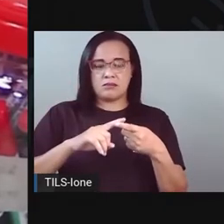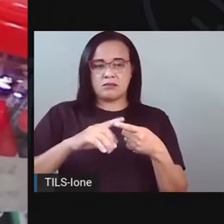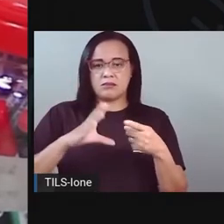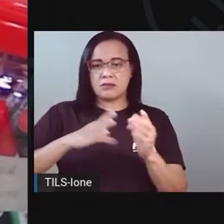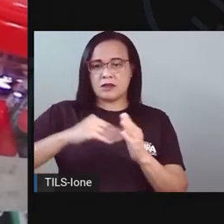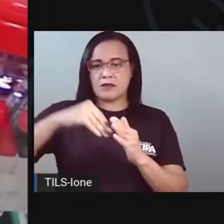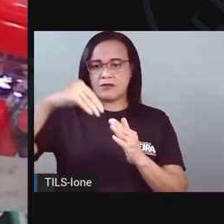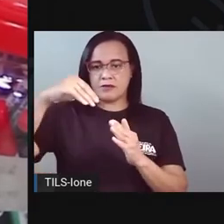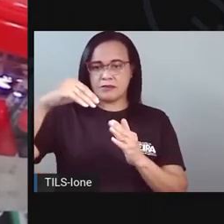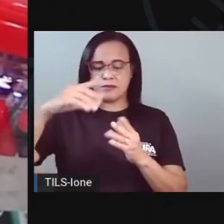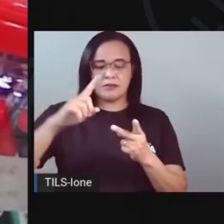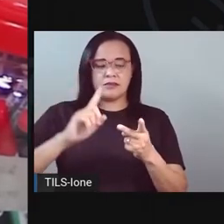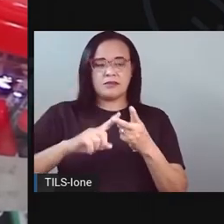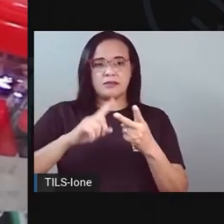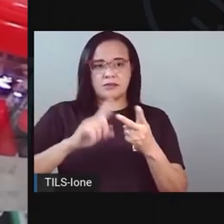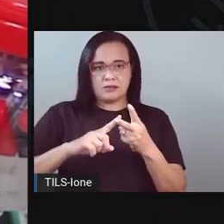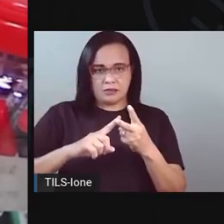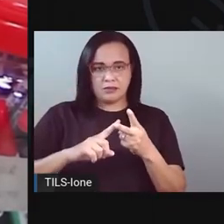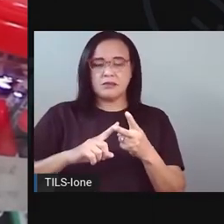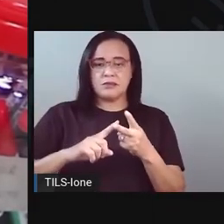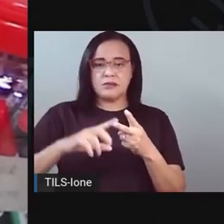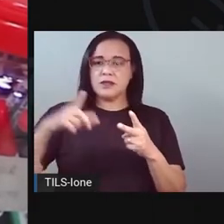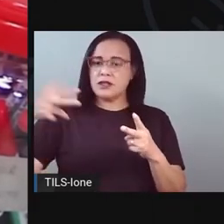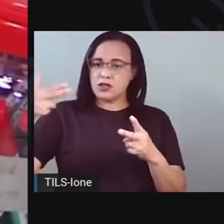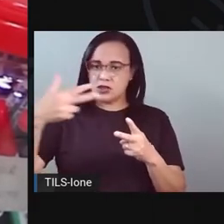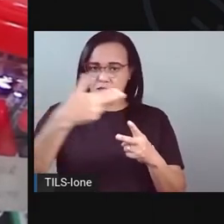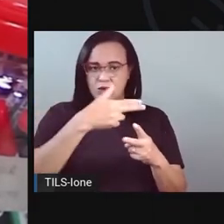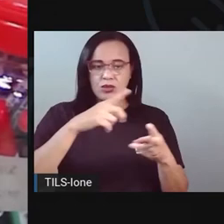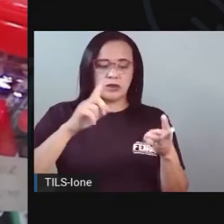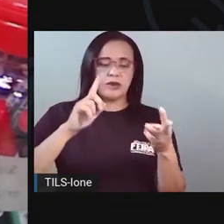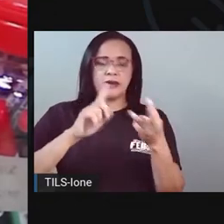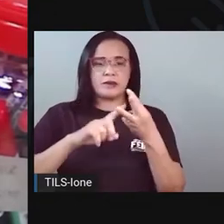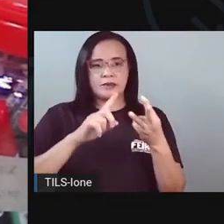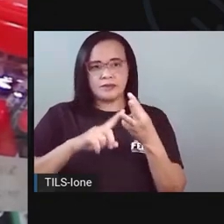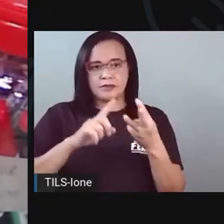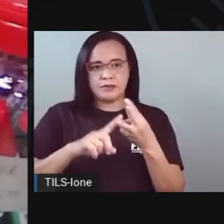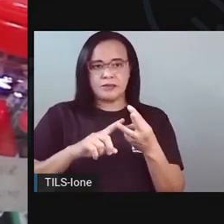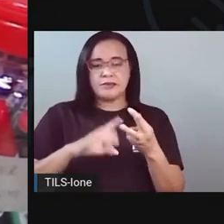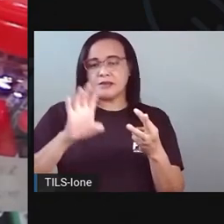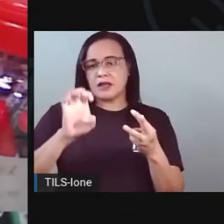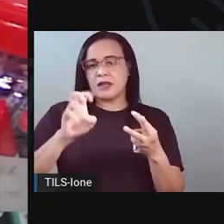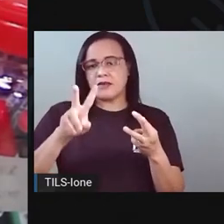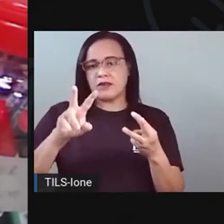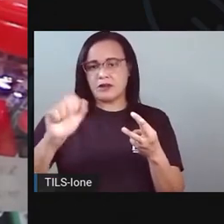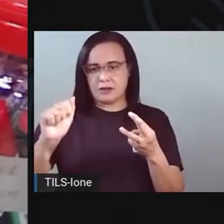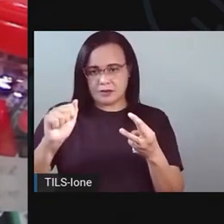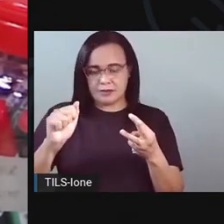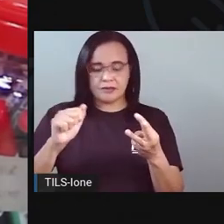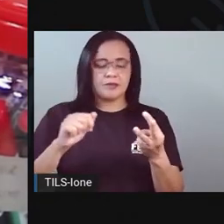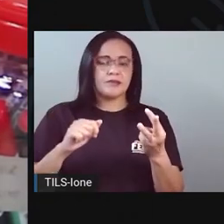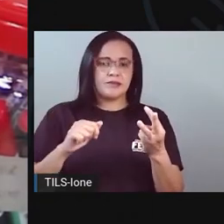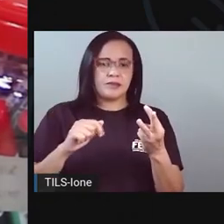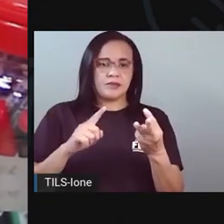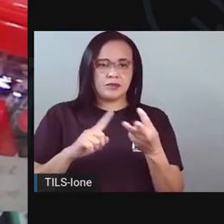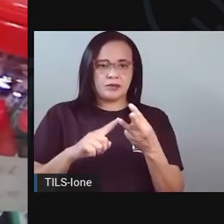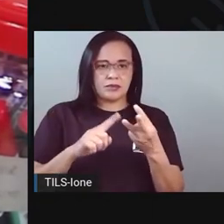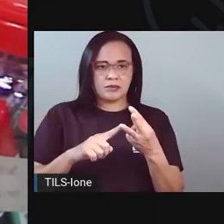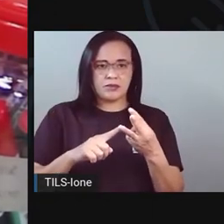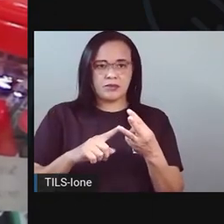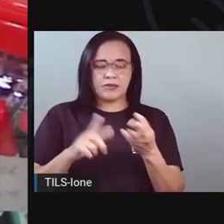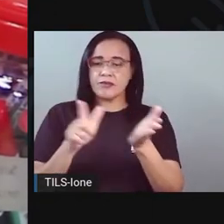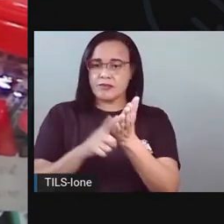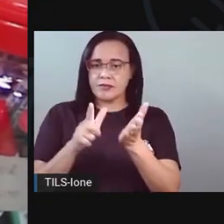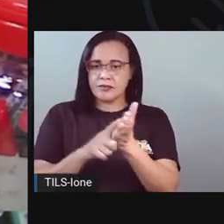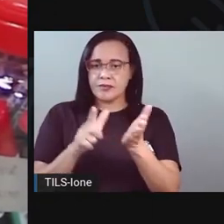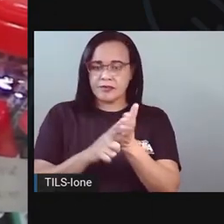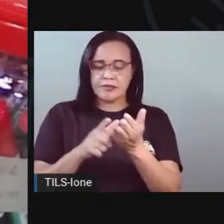sobra de emborrachado aqui, tá? Mas você pode utilizar aí, né? Só o papel. A Pro trouxe